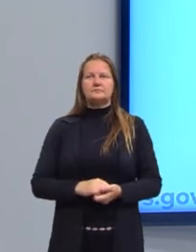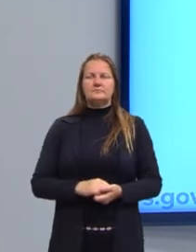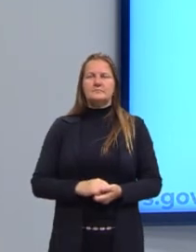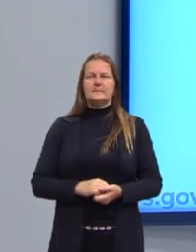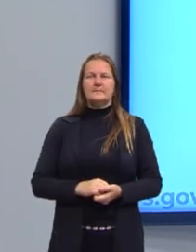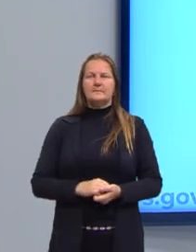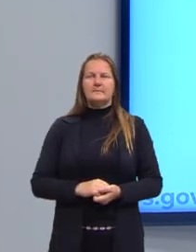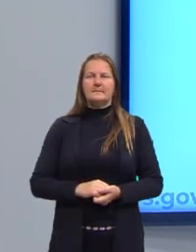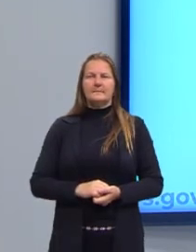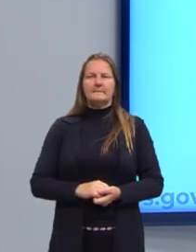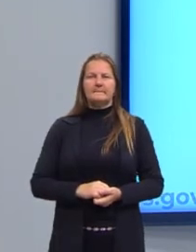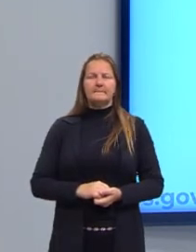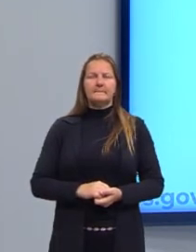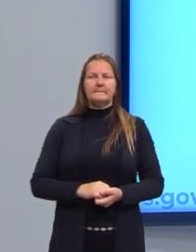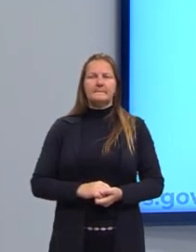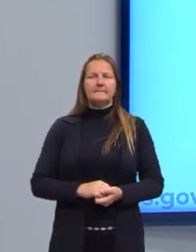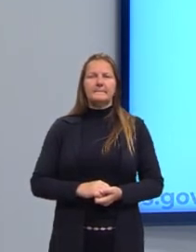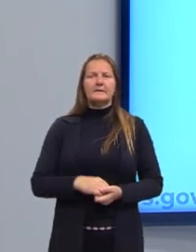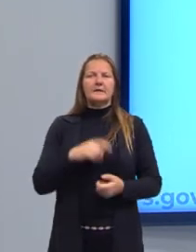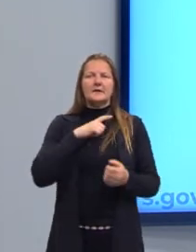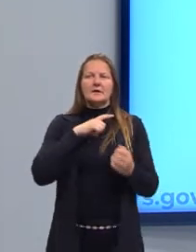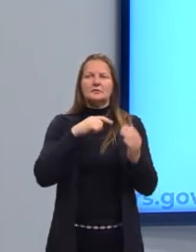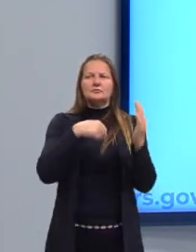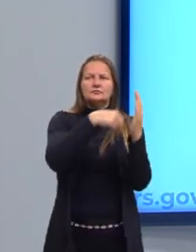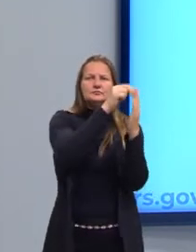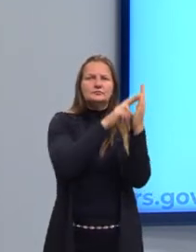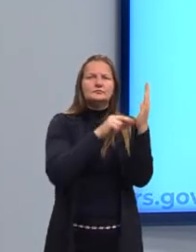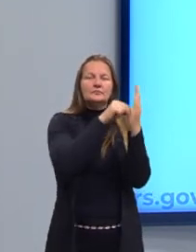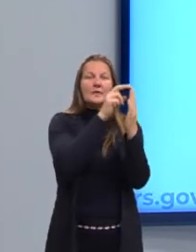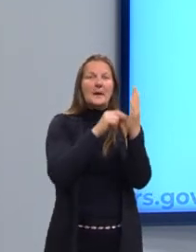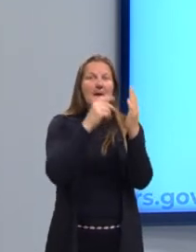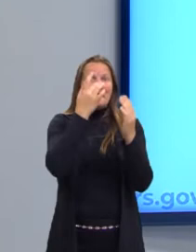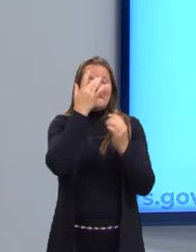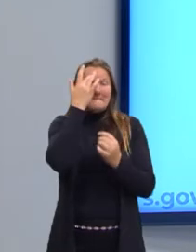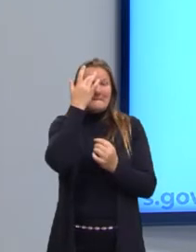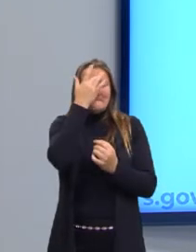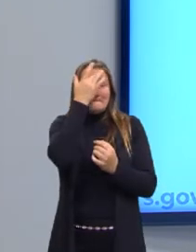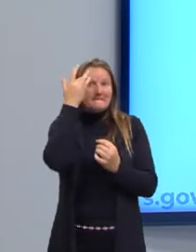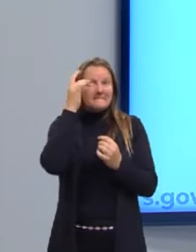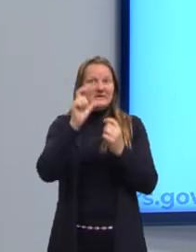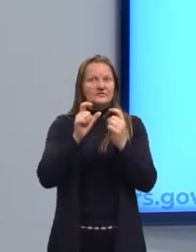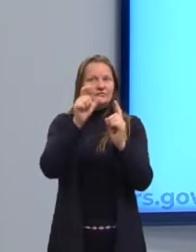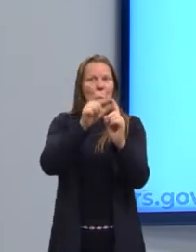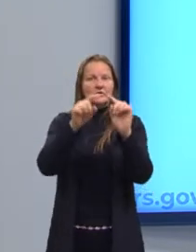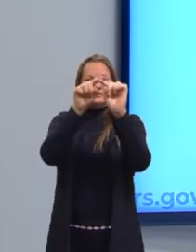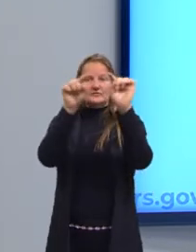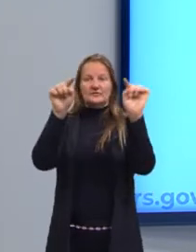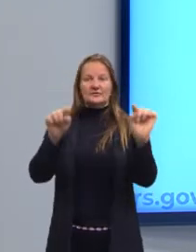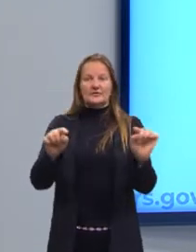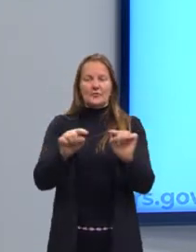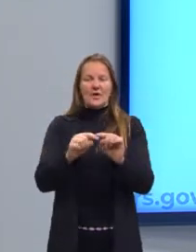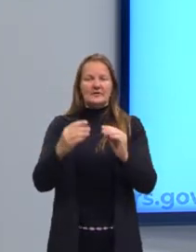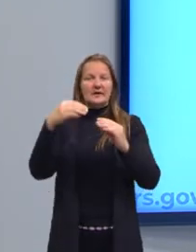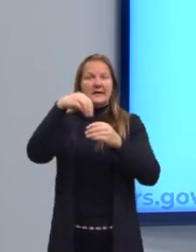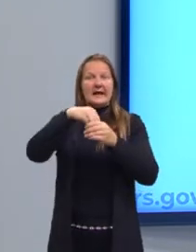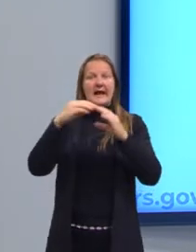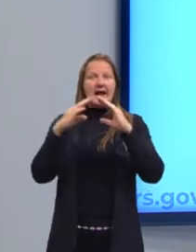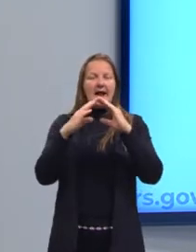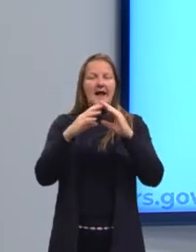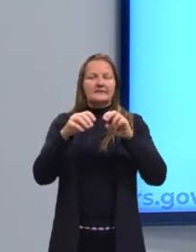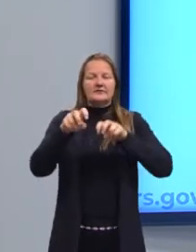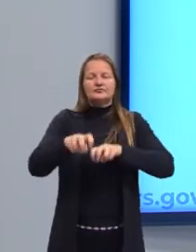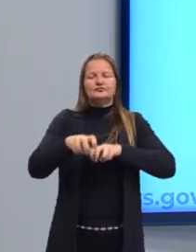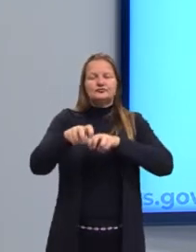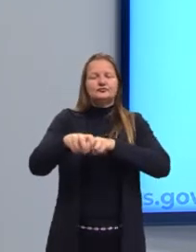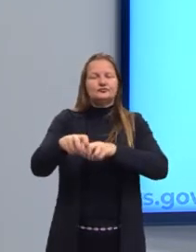as pinturas do Renascimento, as pessoas vão se distinguir pelos quadros nas suas casas, nos seus jardins